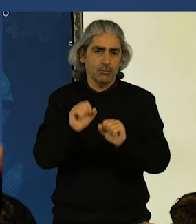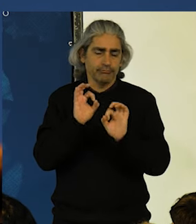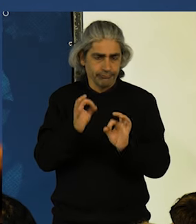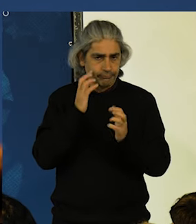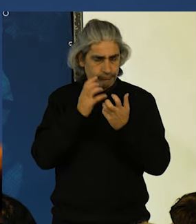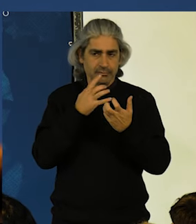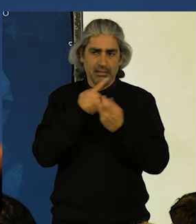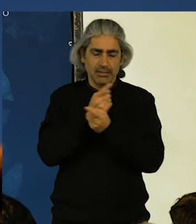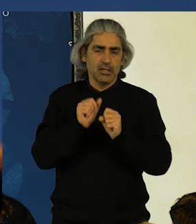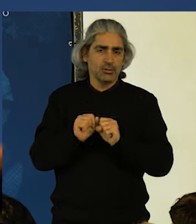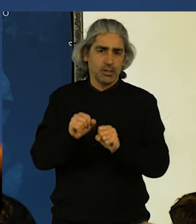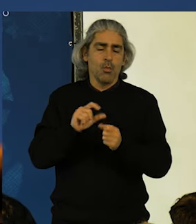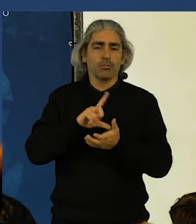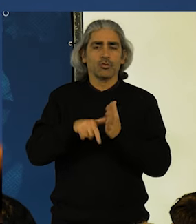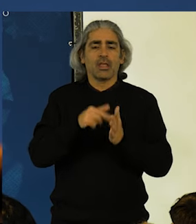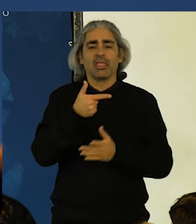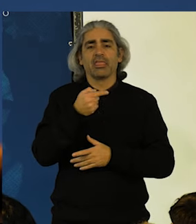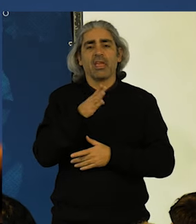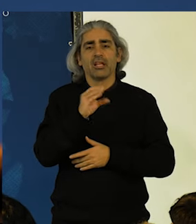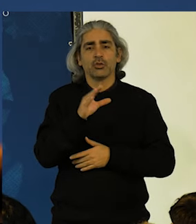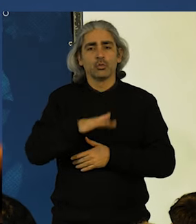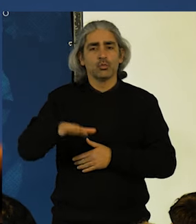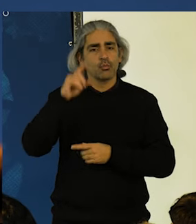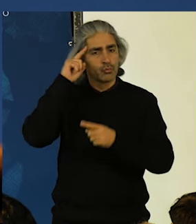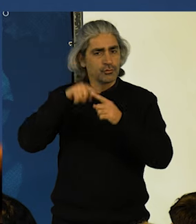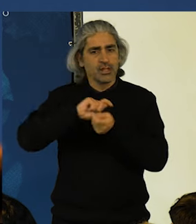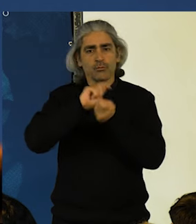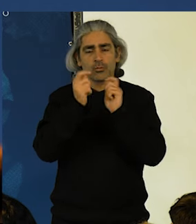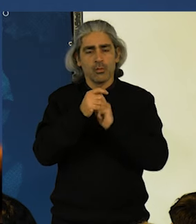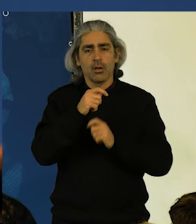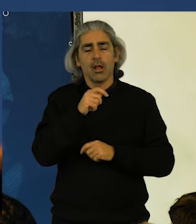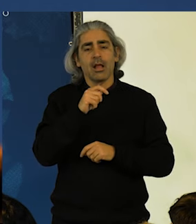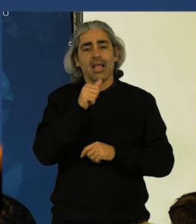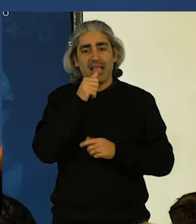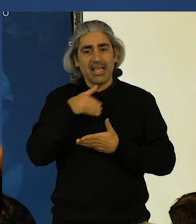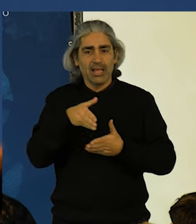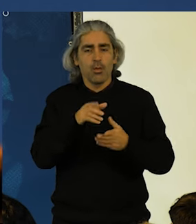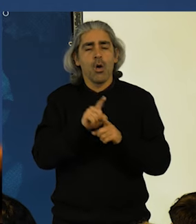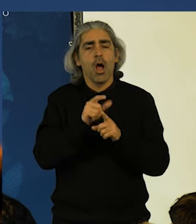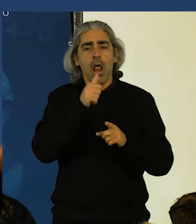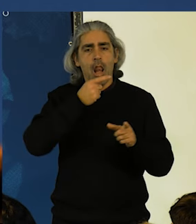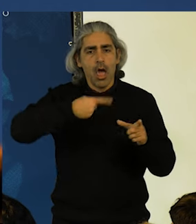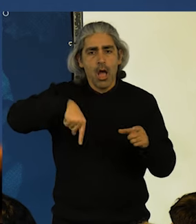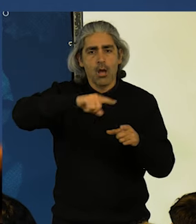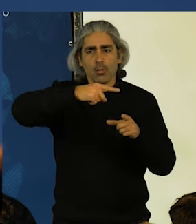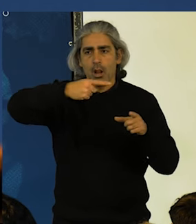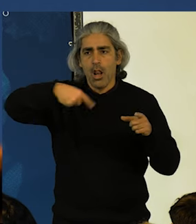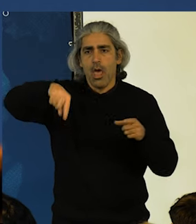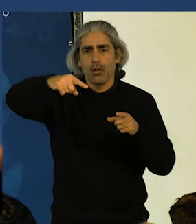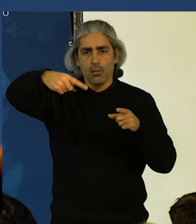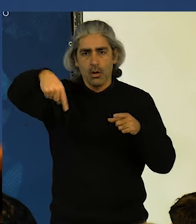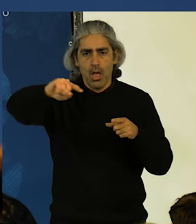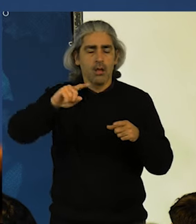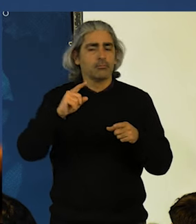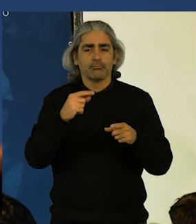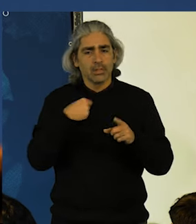rejeitamos o projeto Tejo, que pretende transformar o rio num conjunto de lagos. E desafiamos as outras candidaturas a